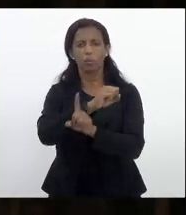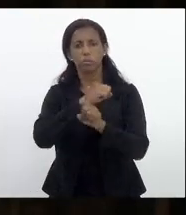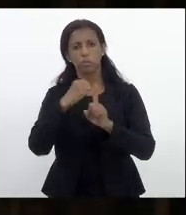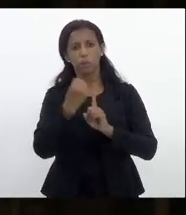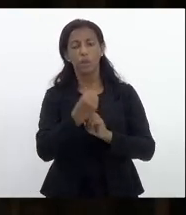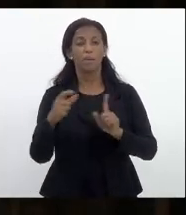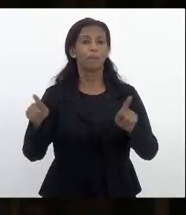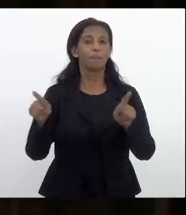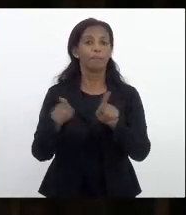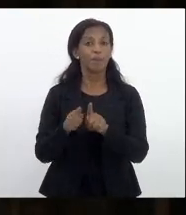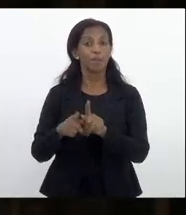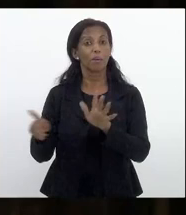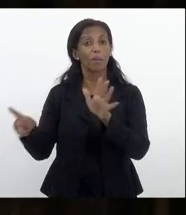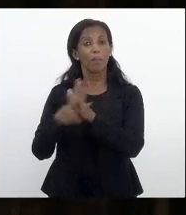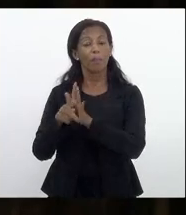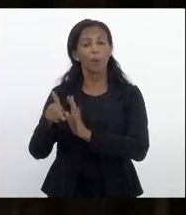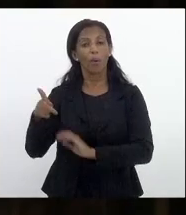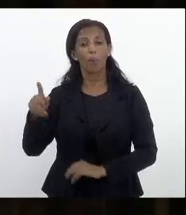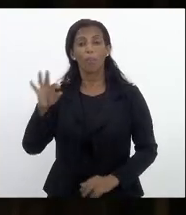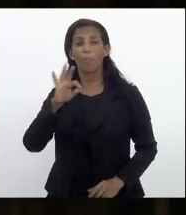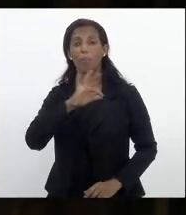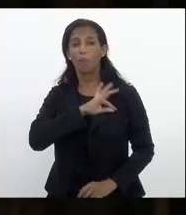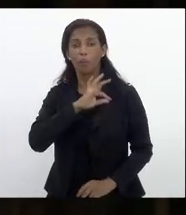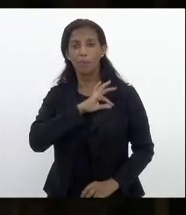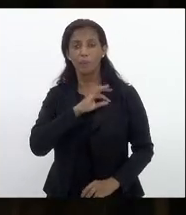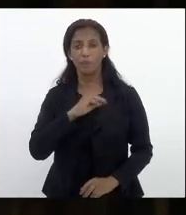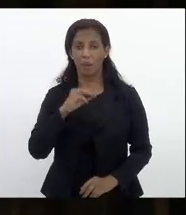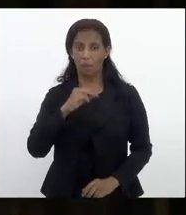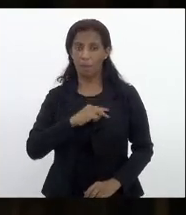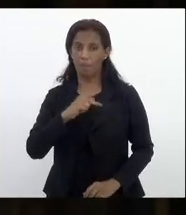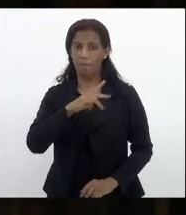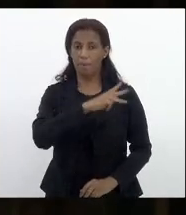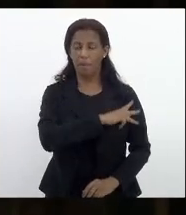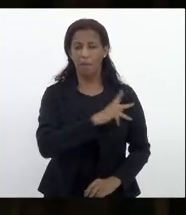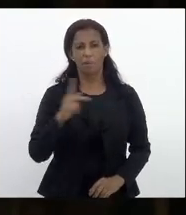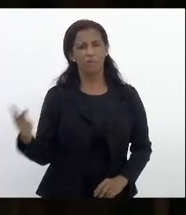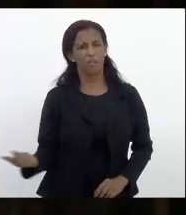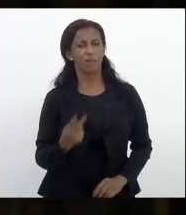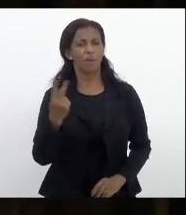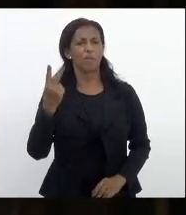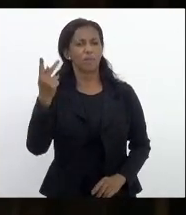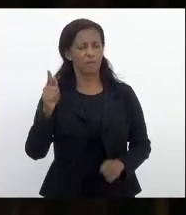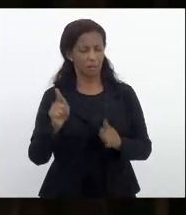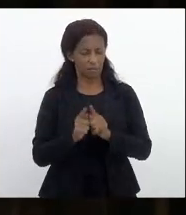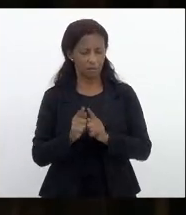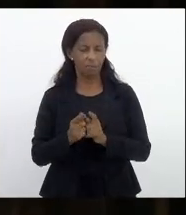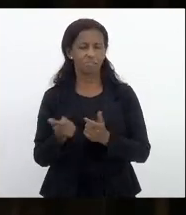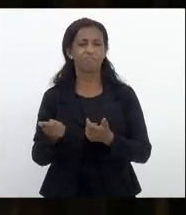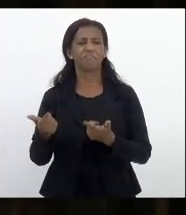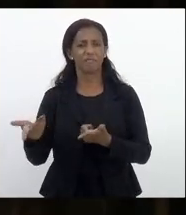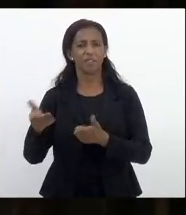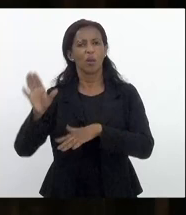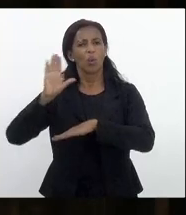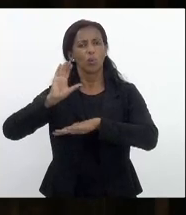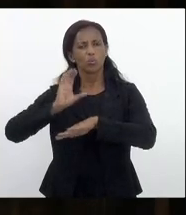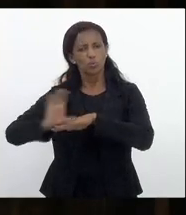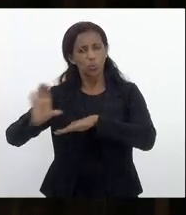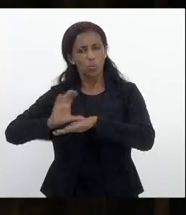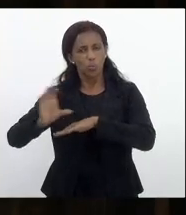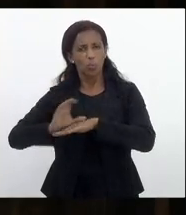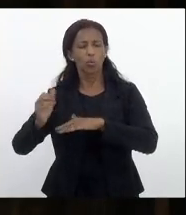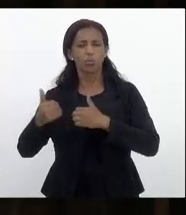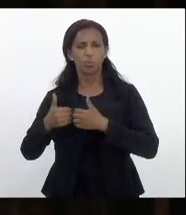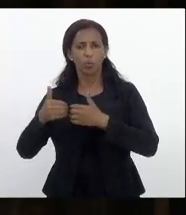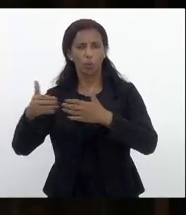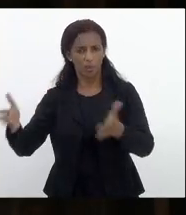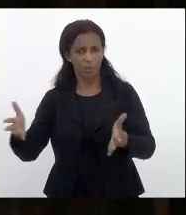mas também para os próprios policiais militares porque eu tenho certeza que ele vai valorizar os policiais militares os cursos começarão de